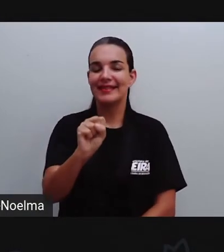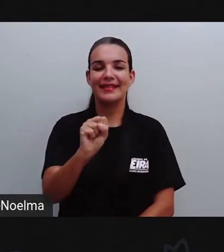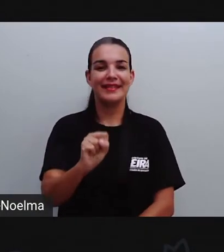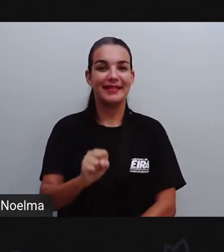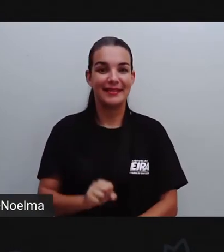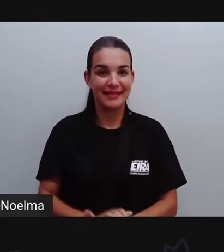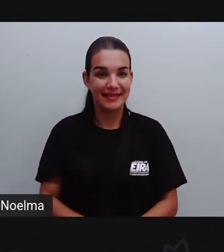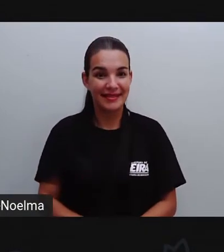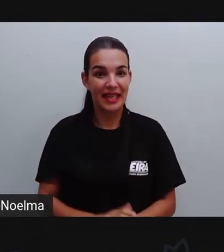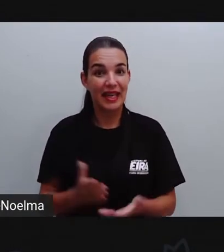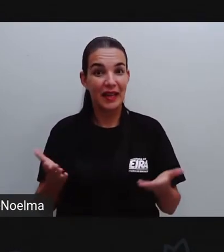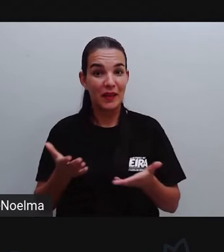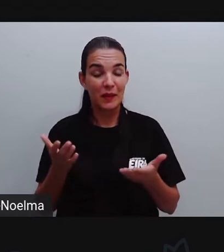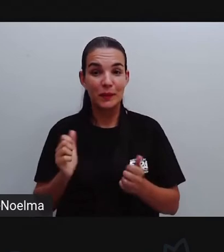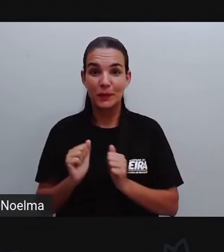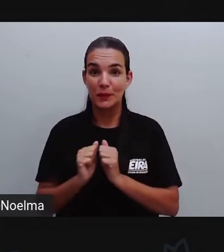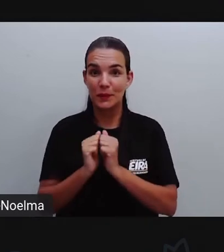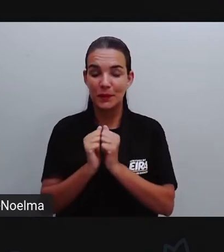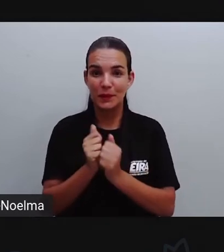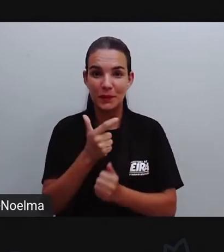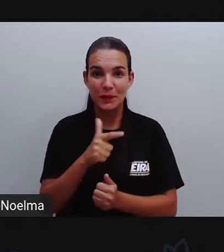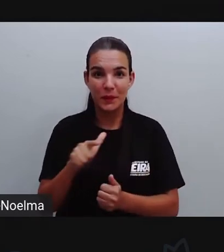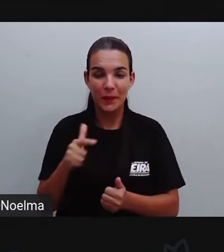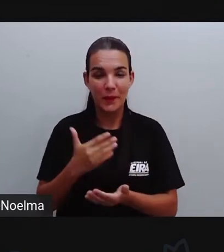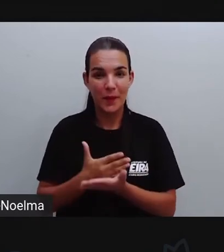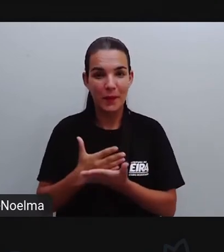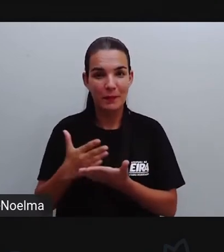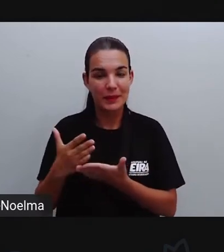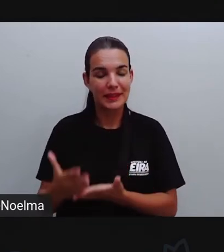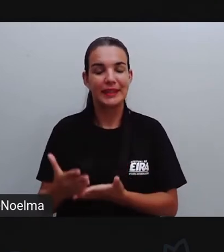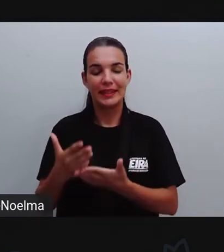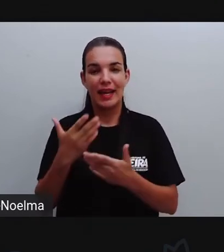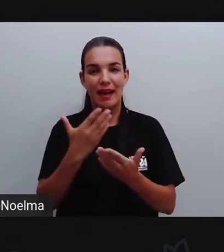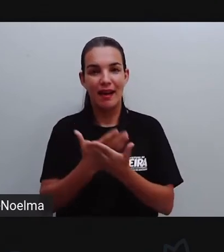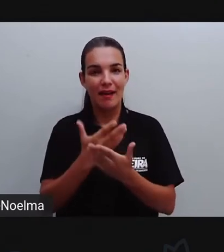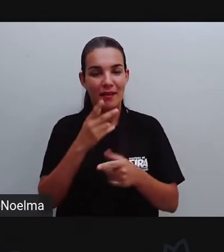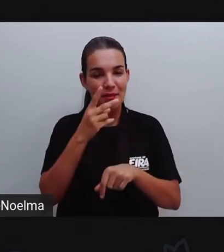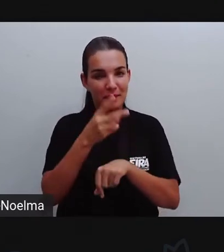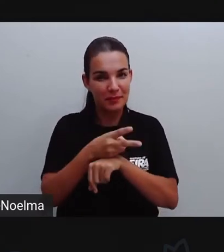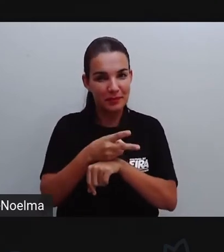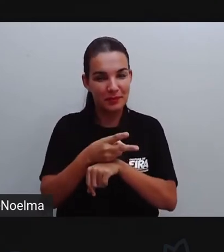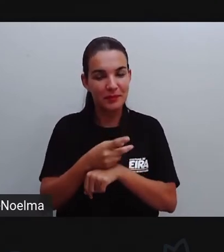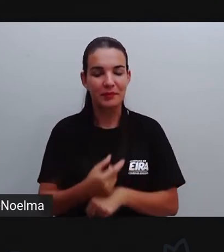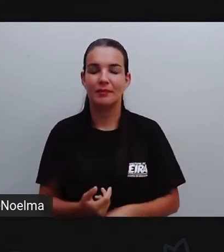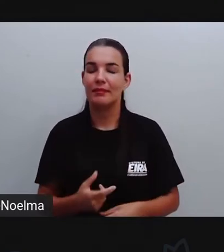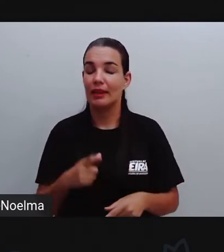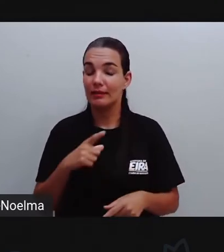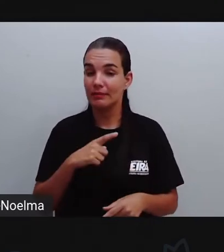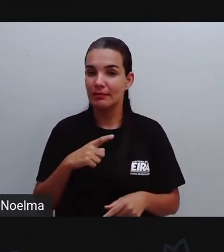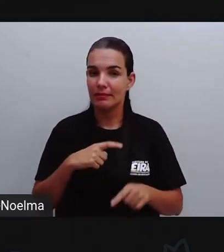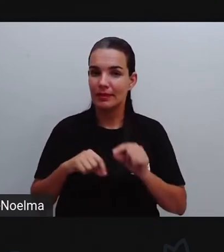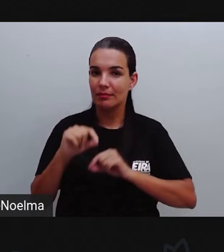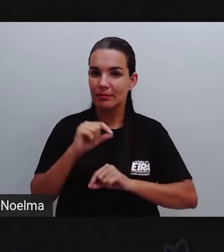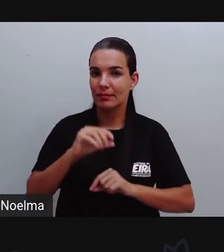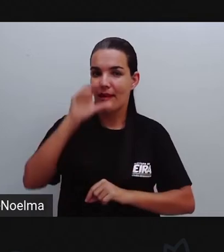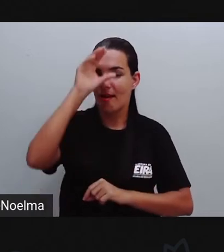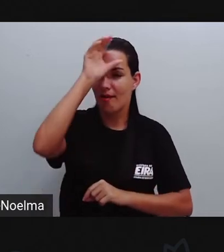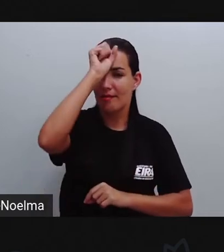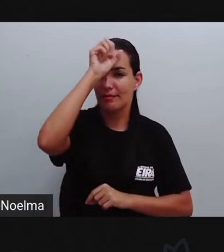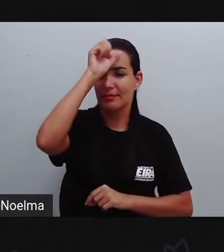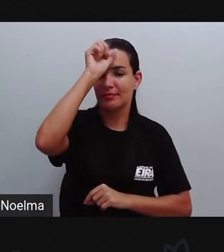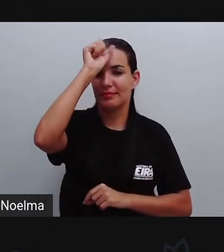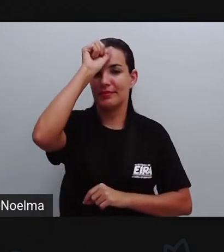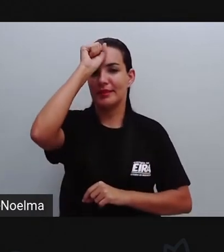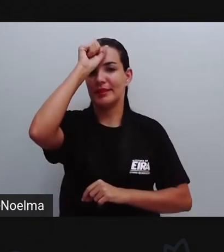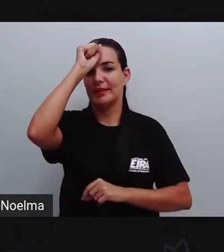olhem só, nós estamos aqui para começarmos mais uma videoaula, uma videoaula aí onde vocês vão aprender, não é?